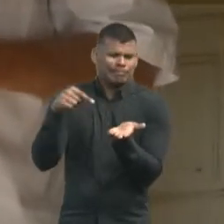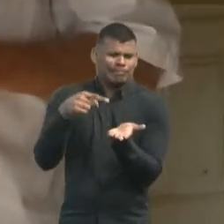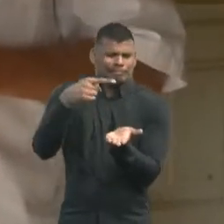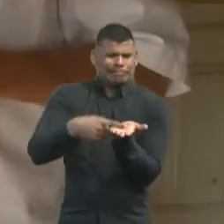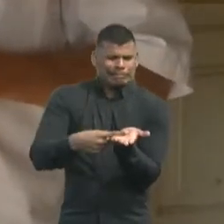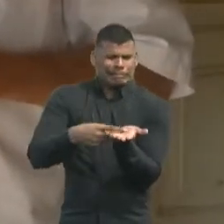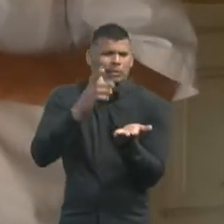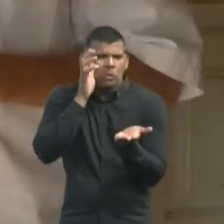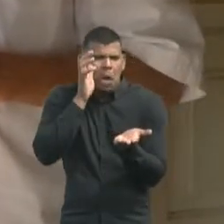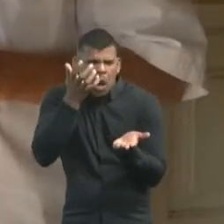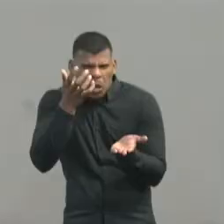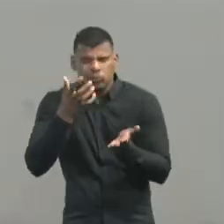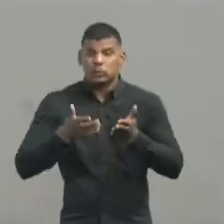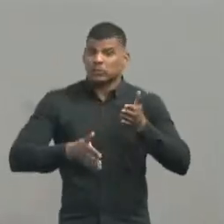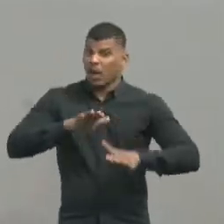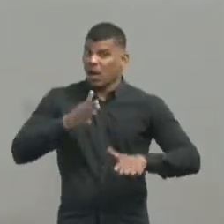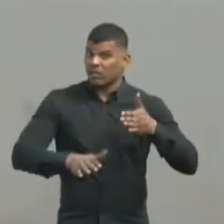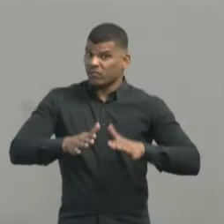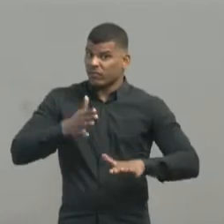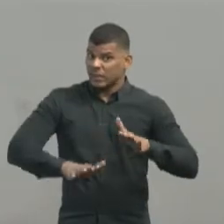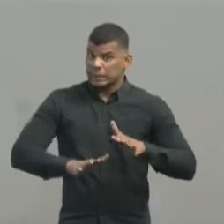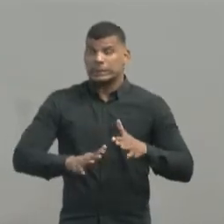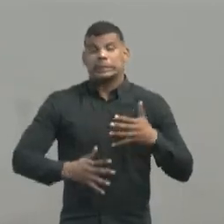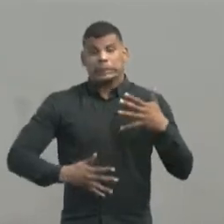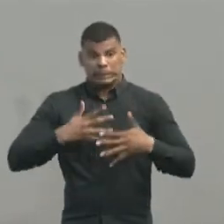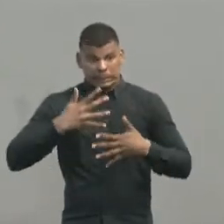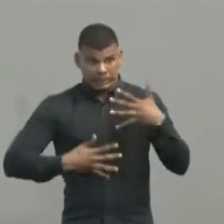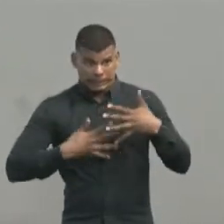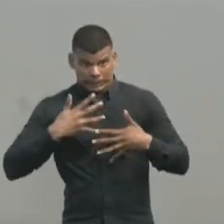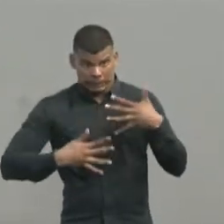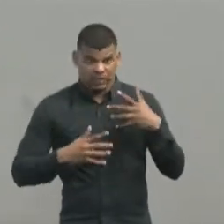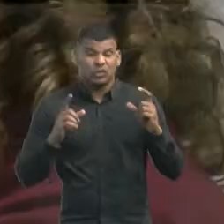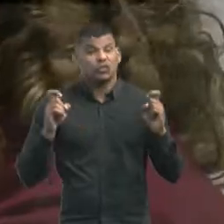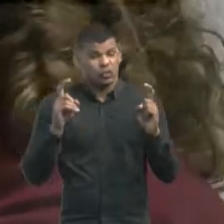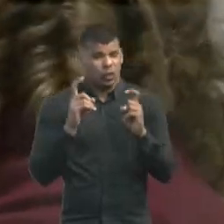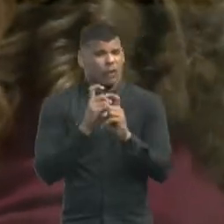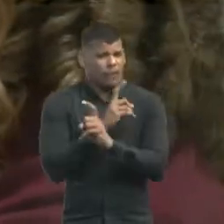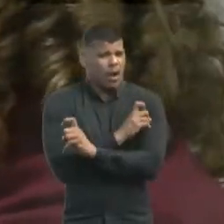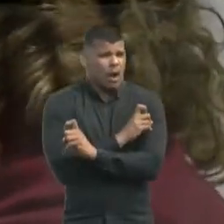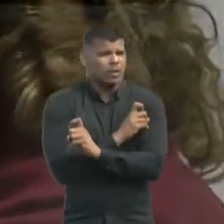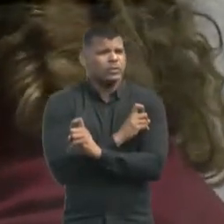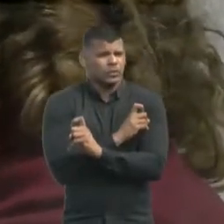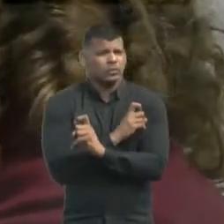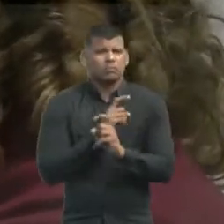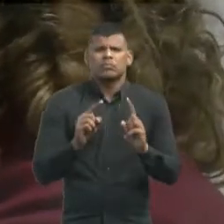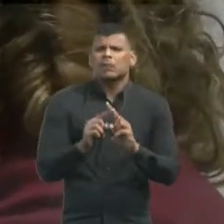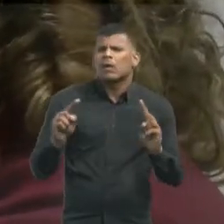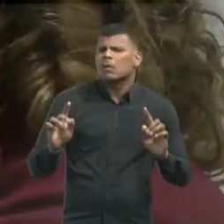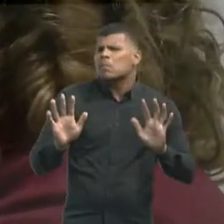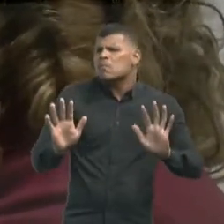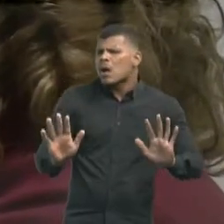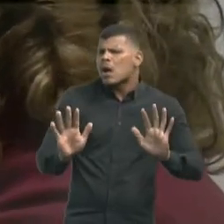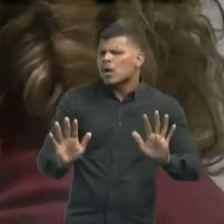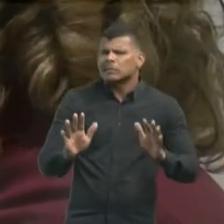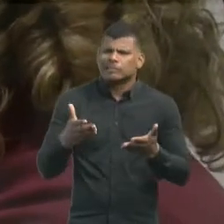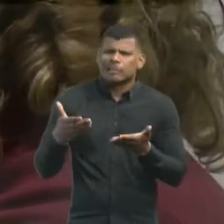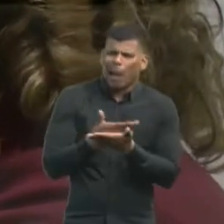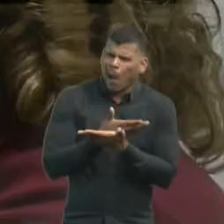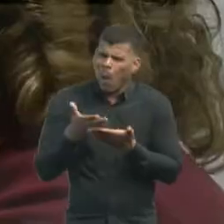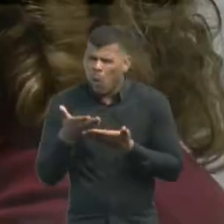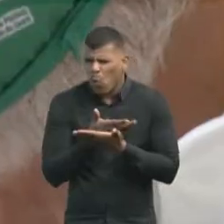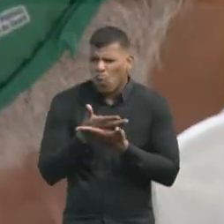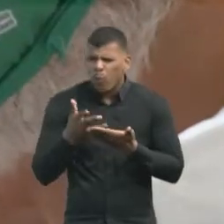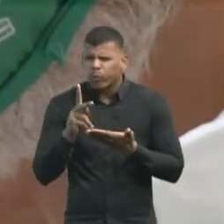resolver um conflito, uma desavença ou um desentendimento parece difícil. Em algumas